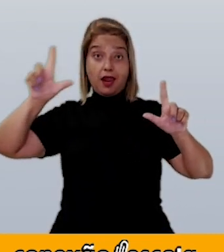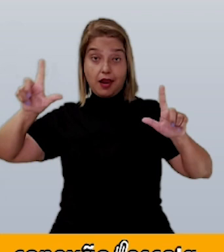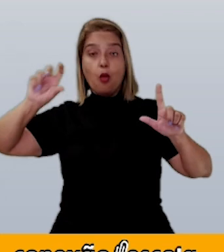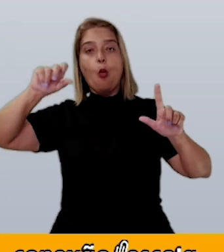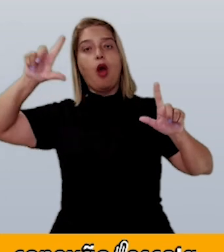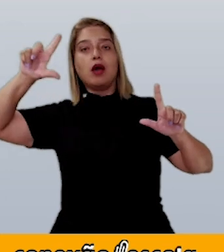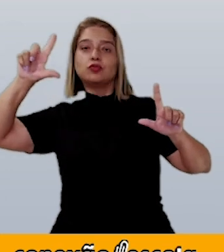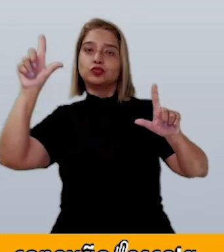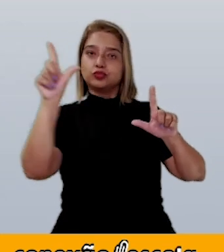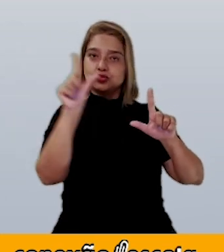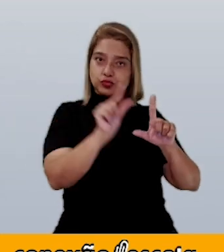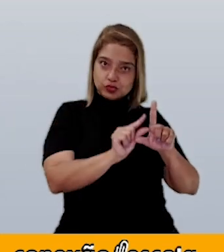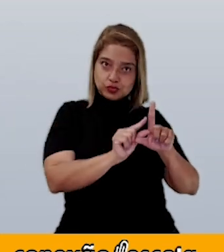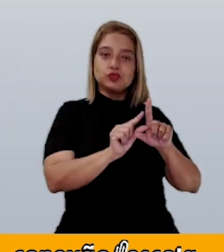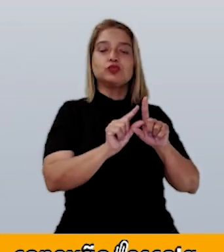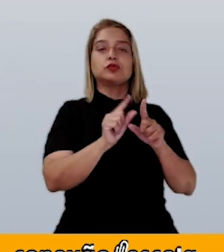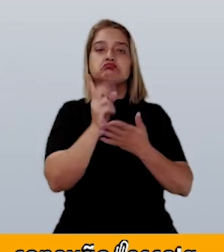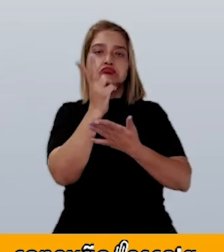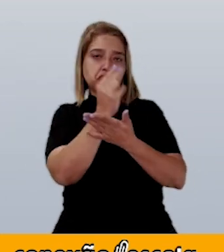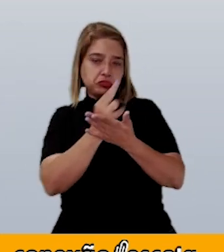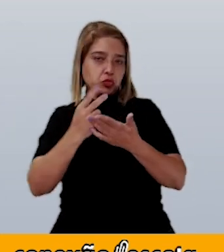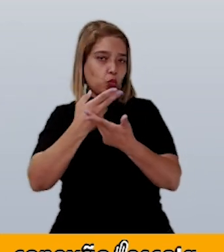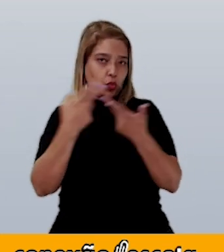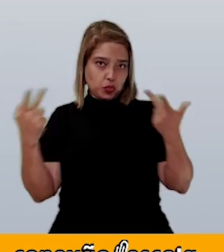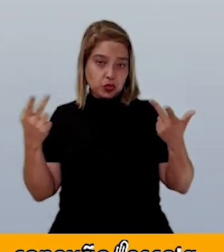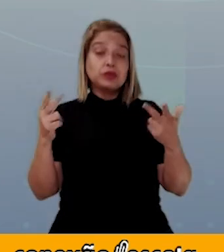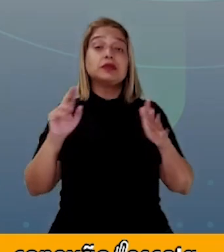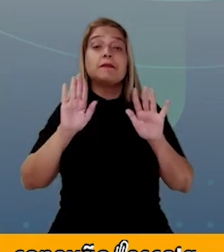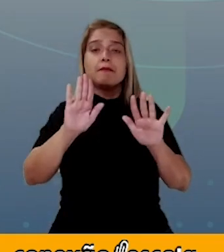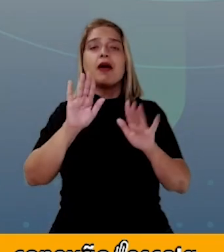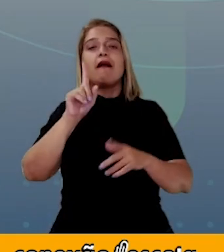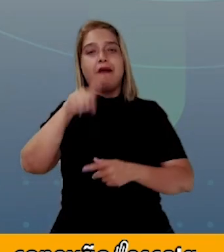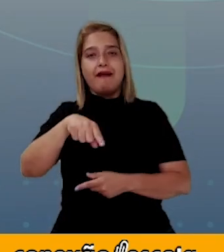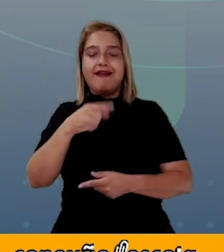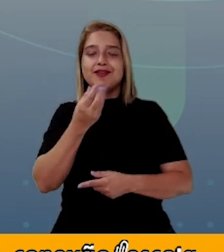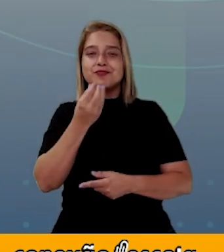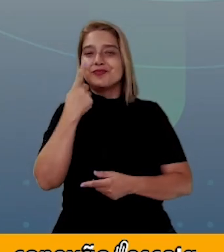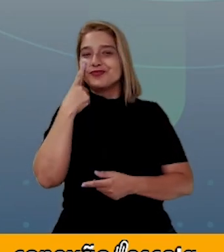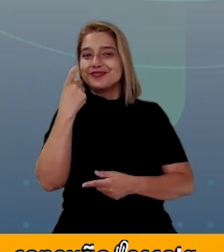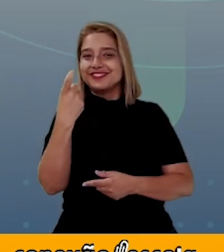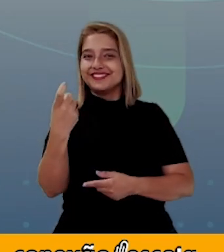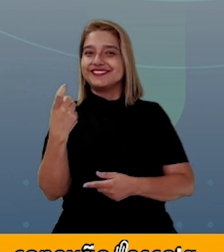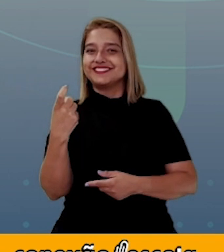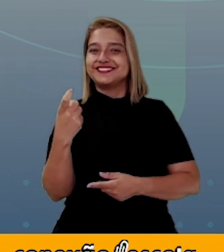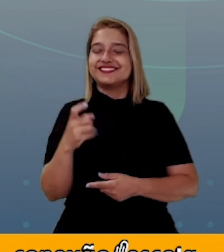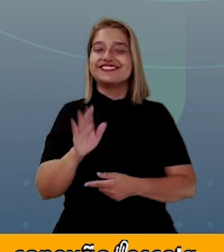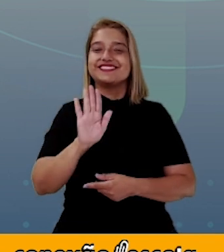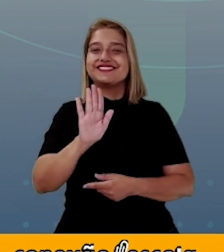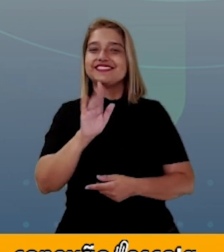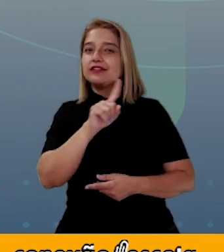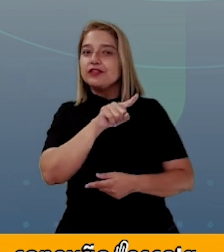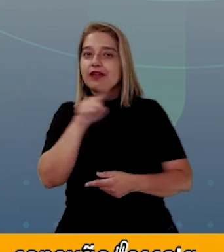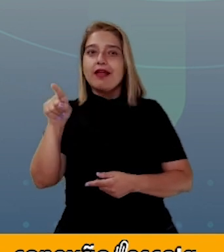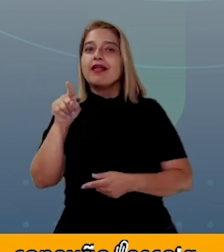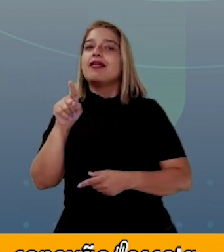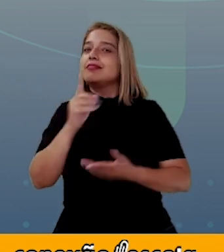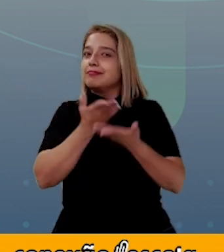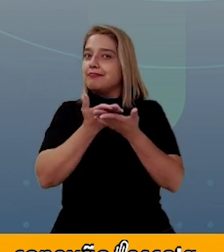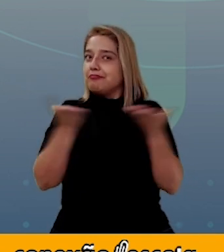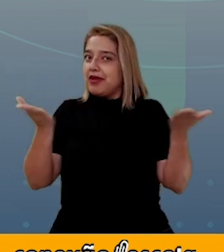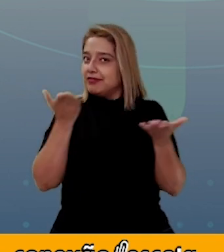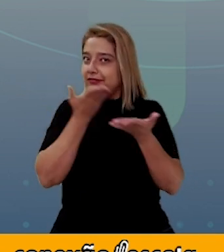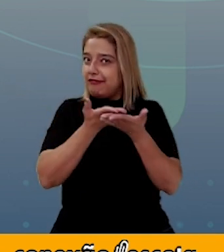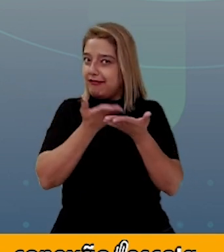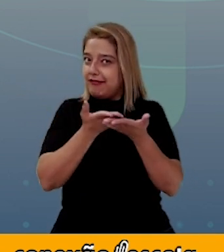e Redução de Figuras. Vai ser muito interessante. Não desgrude da